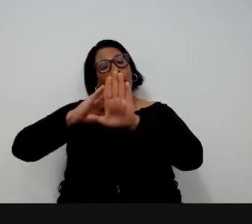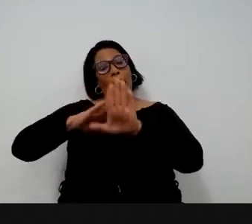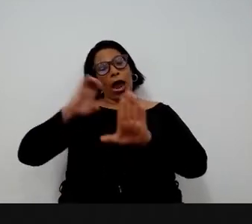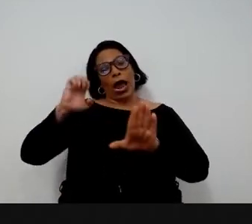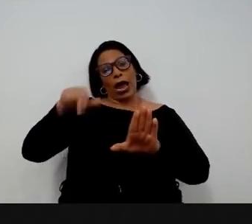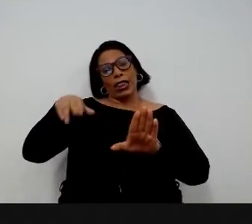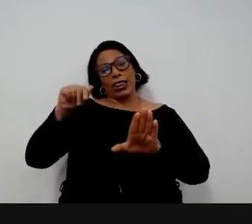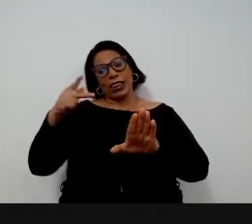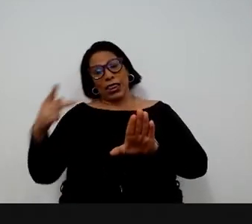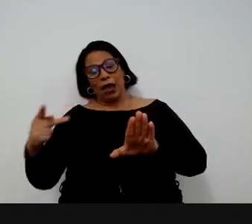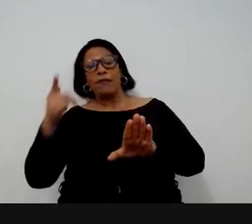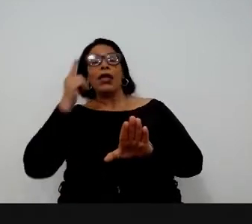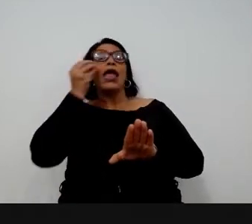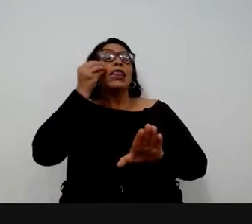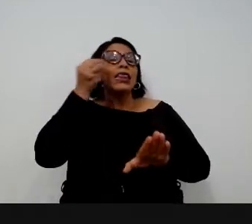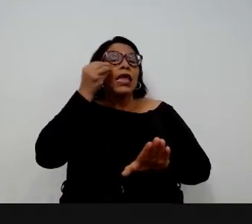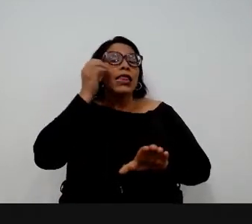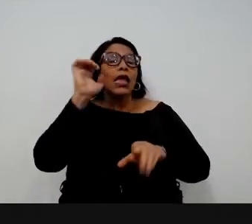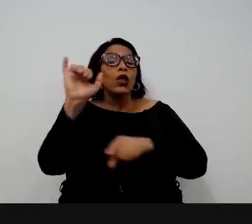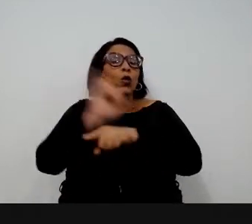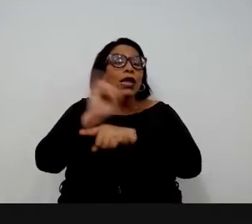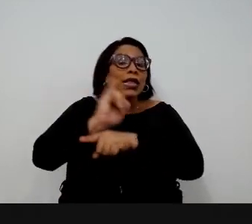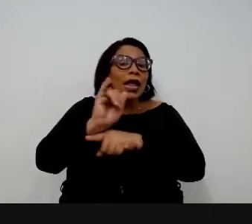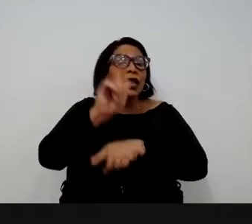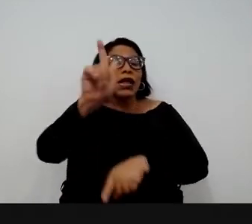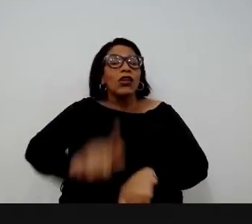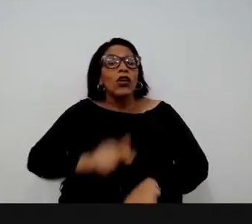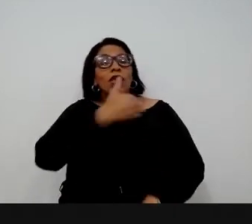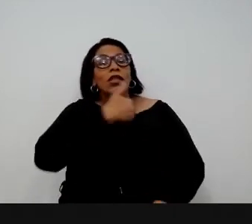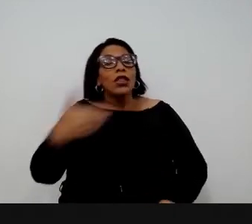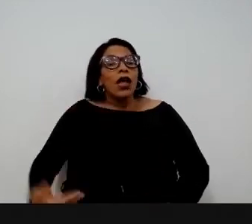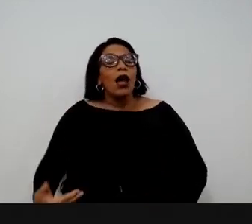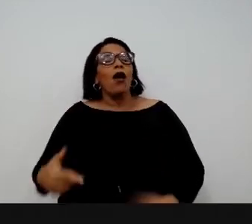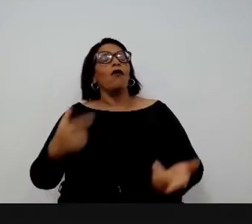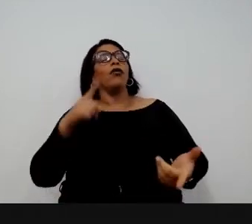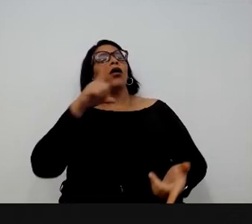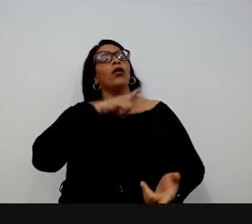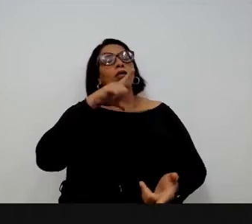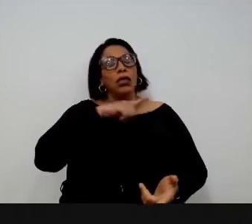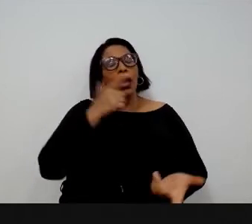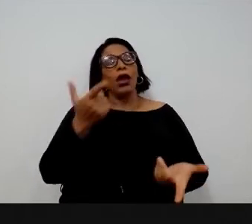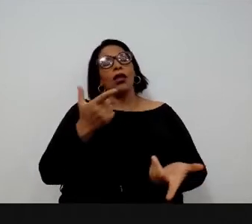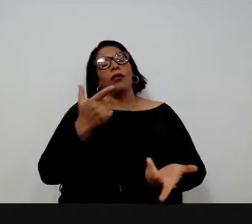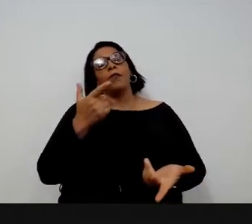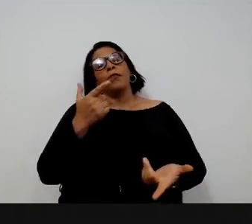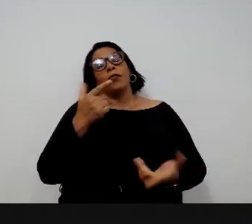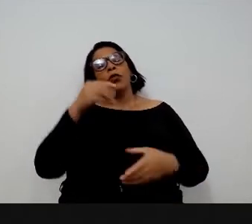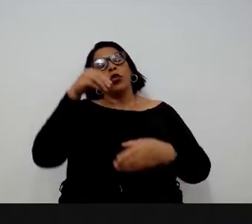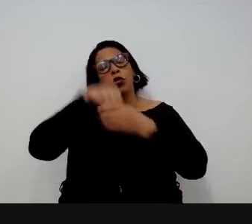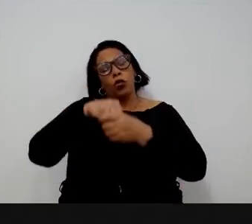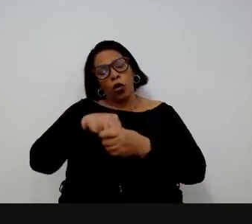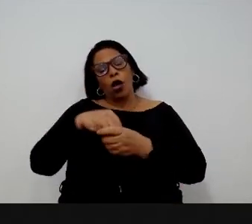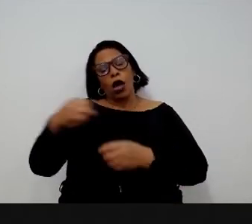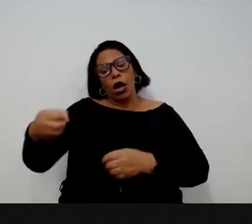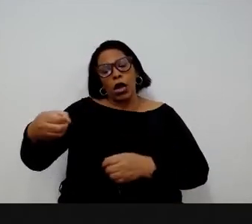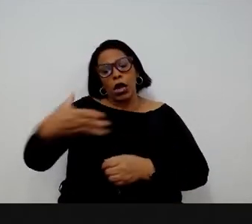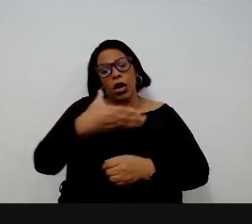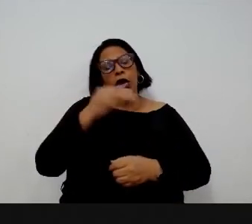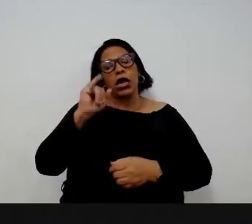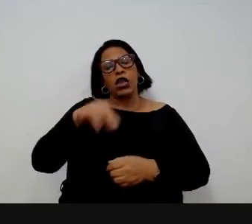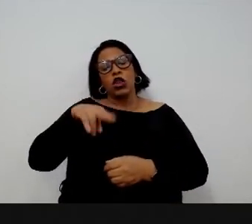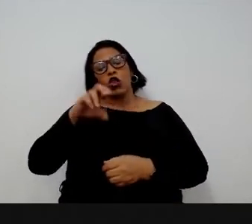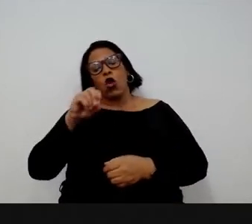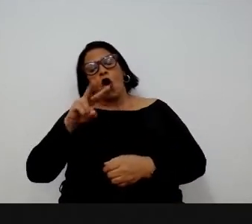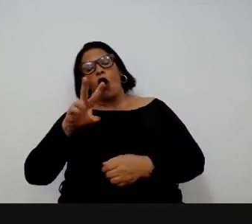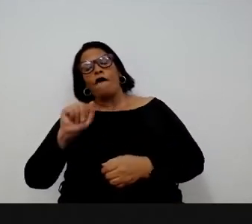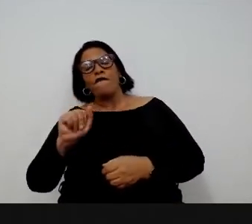pensar com inovação nessa estratégia para governar. Então, gente tem o nosso Genova, que é a nossa unidade de inovação. A